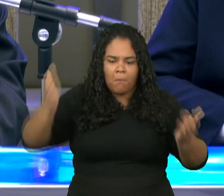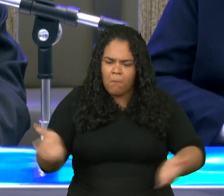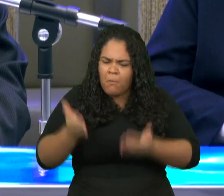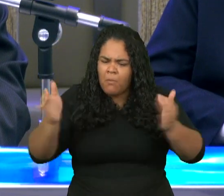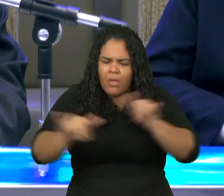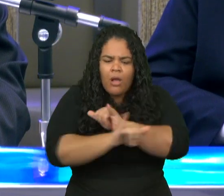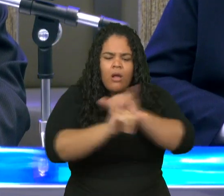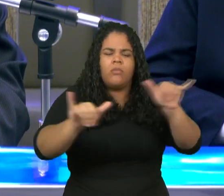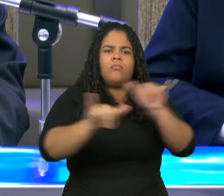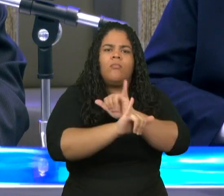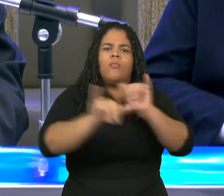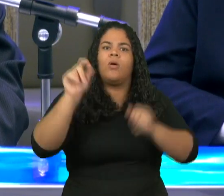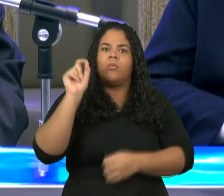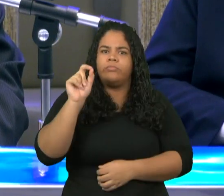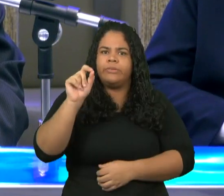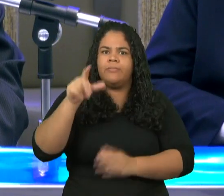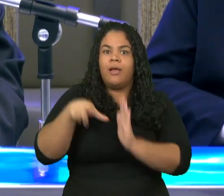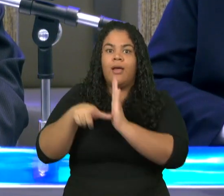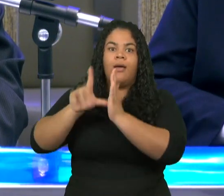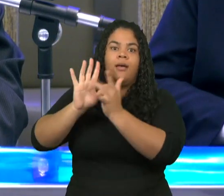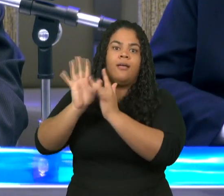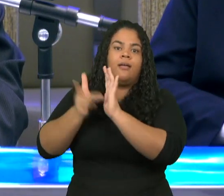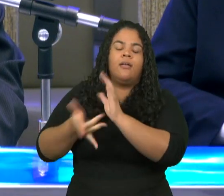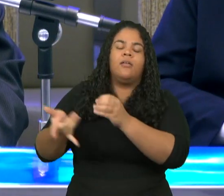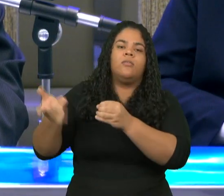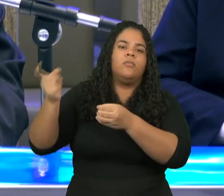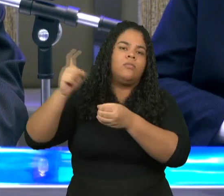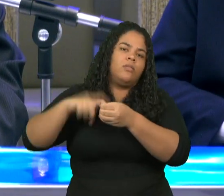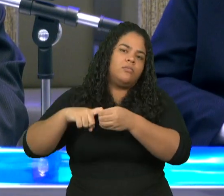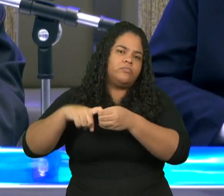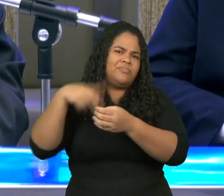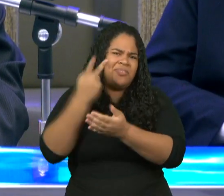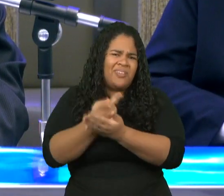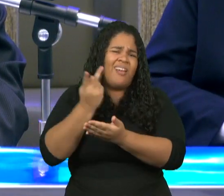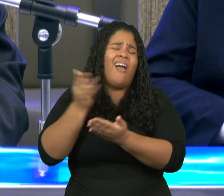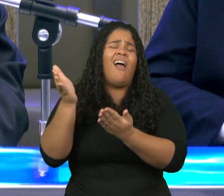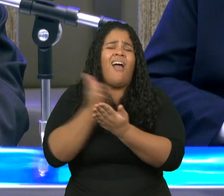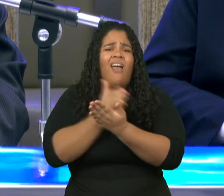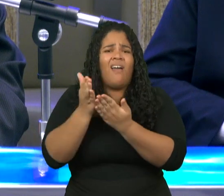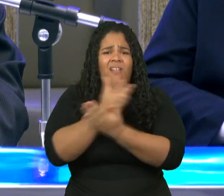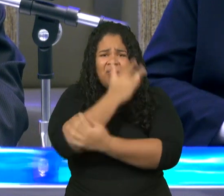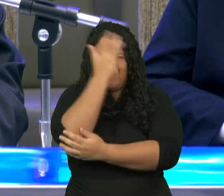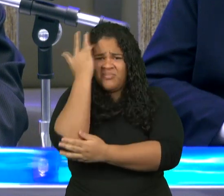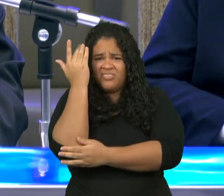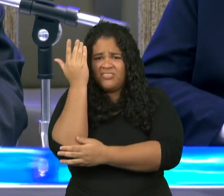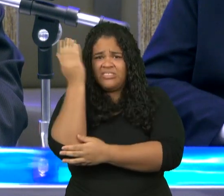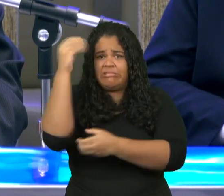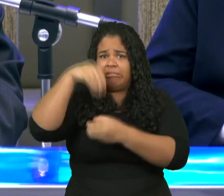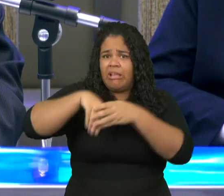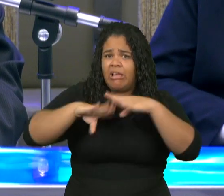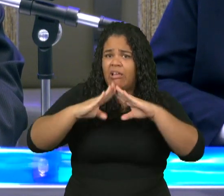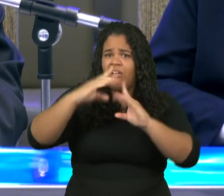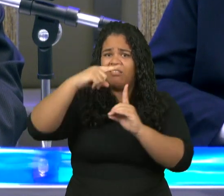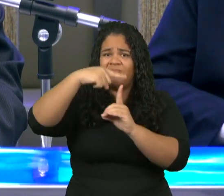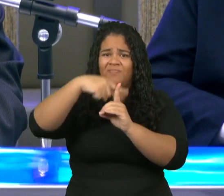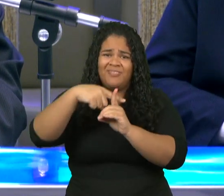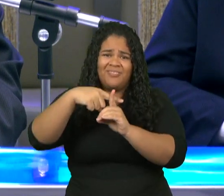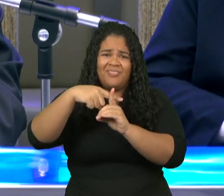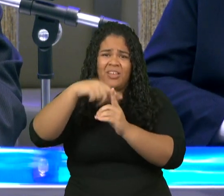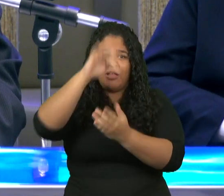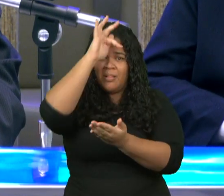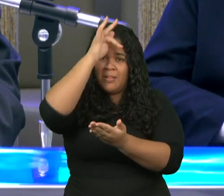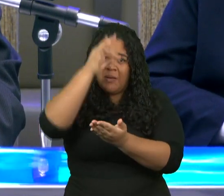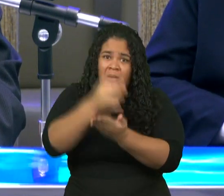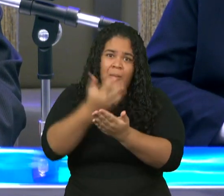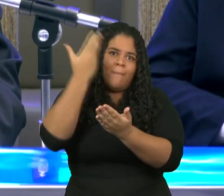apostatarão alguns da fé, dando ouvidos a espíritos enganadores, e a doutrinas de